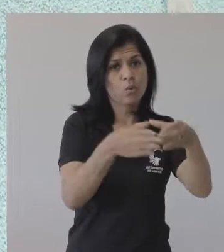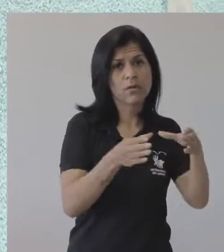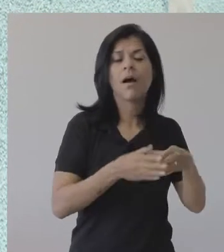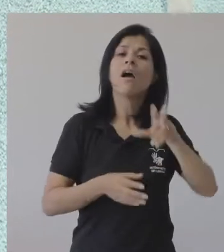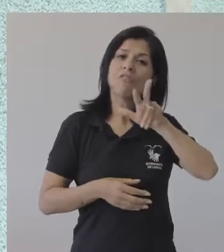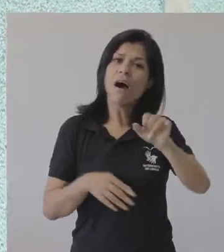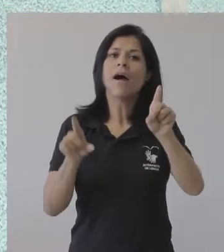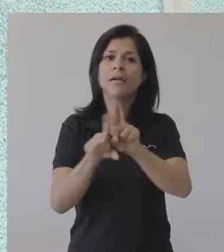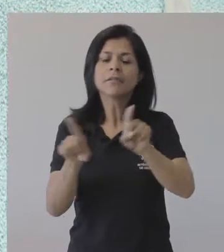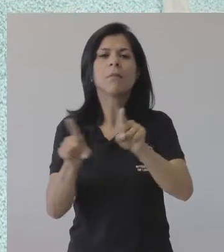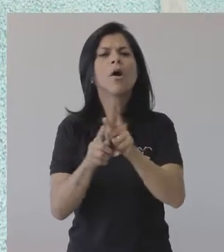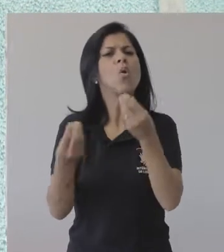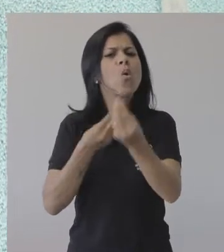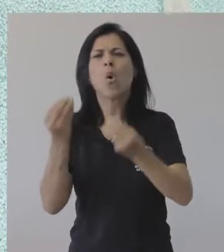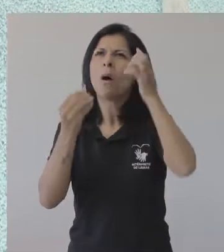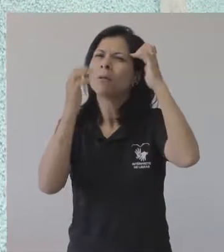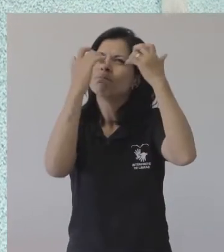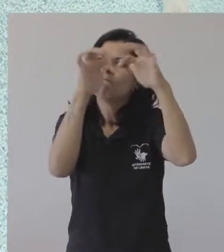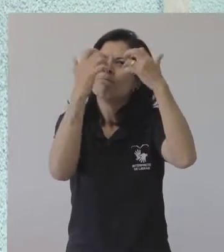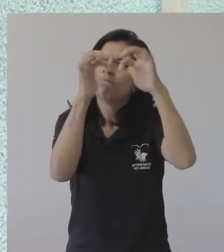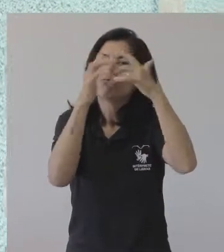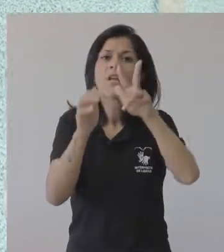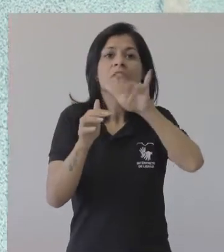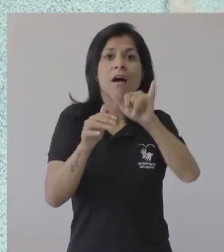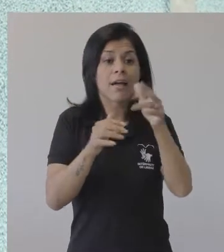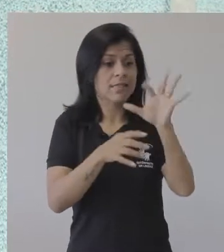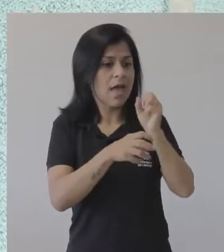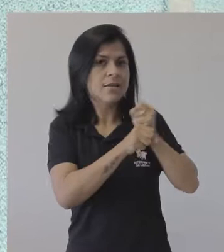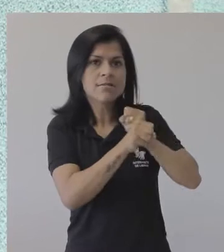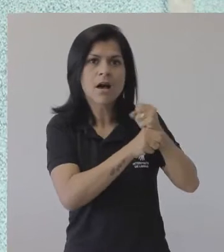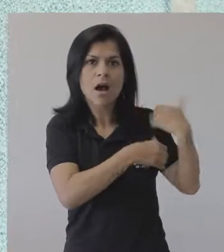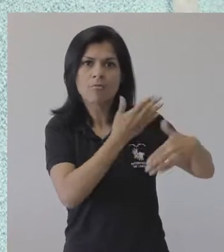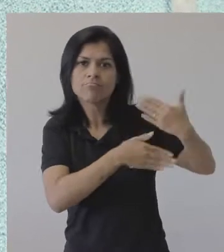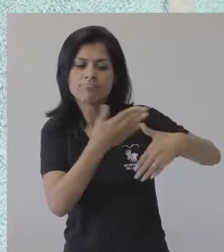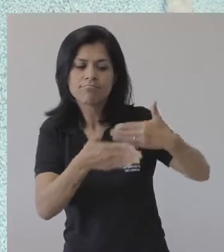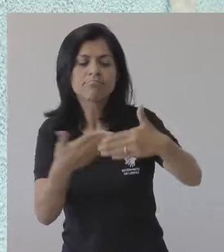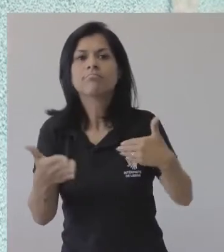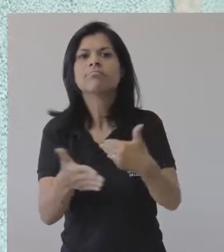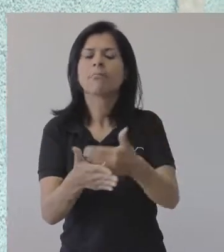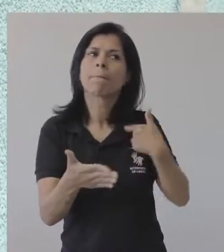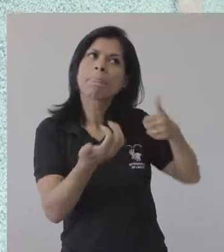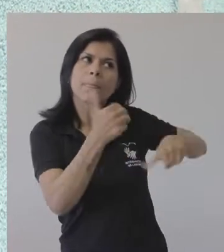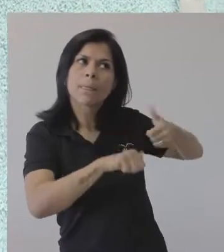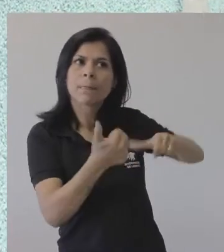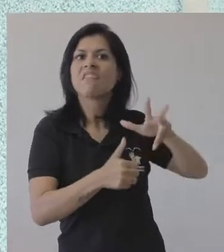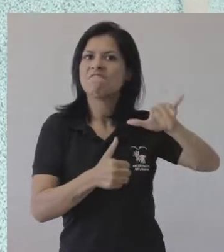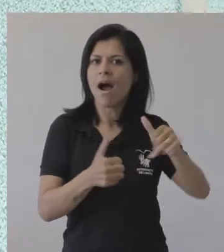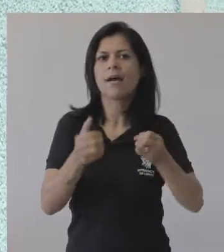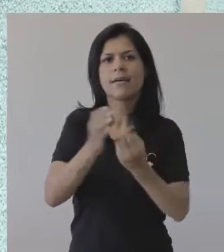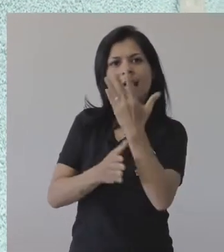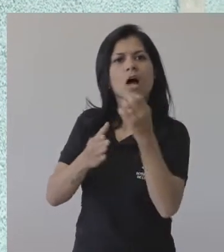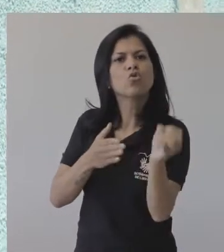irão se debruçar em um exercício de avaliar a década com a tarefa de